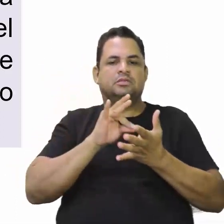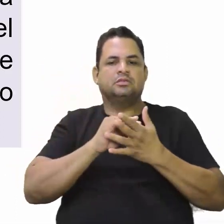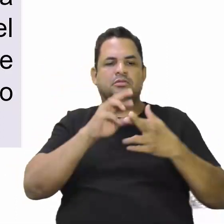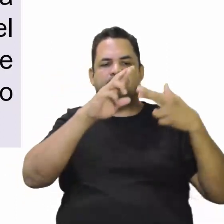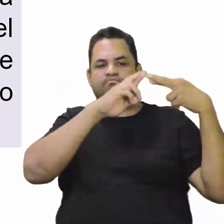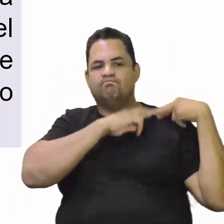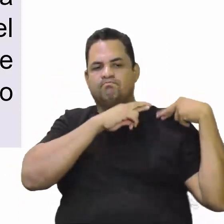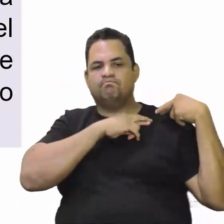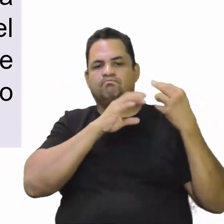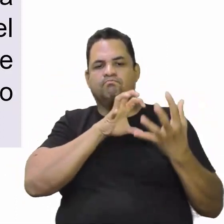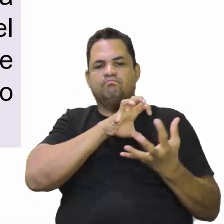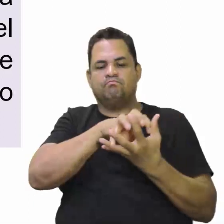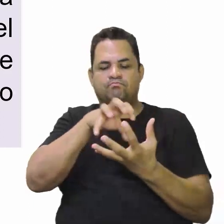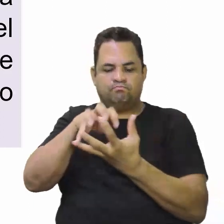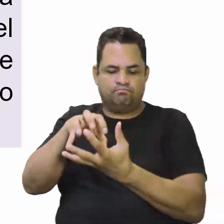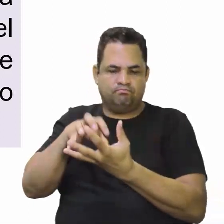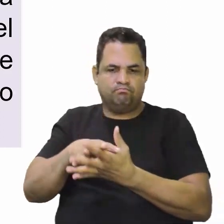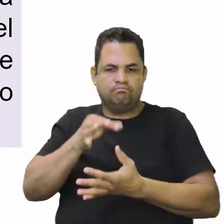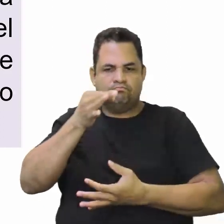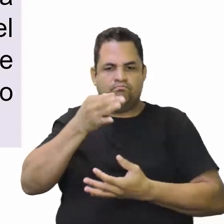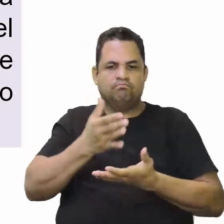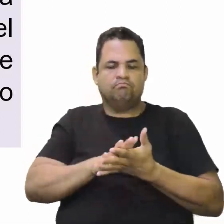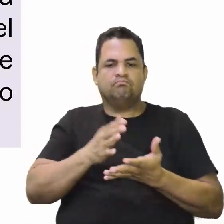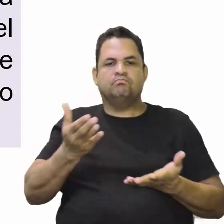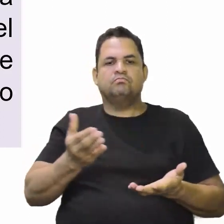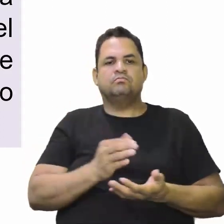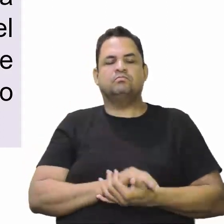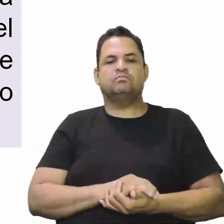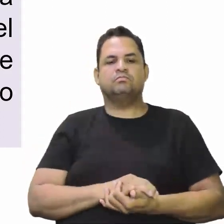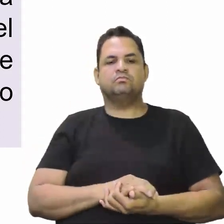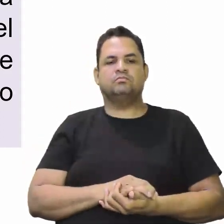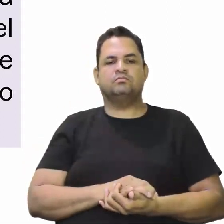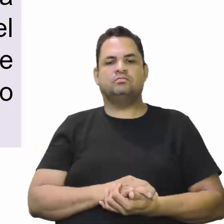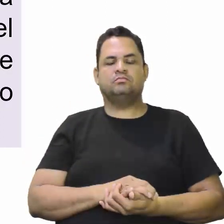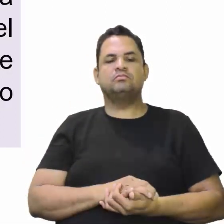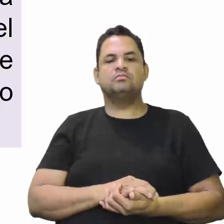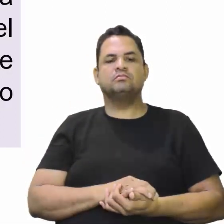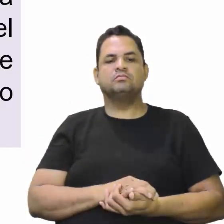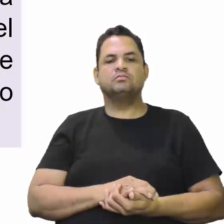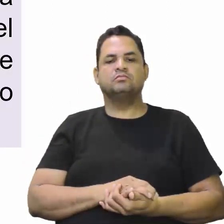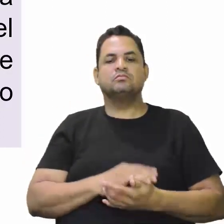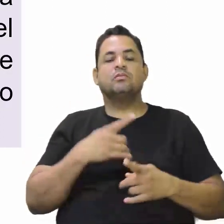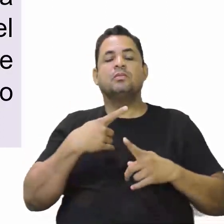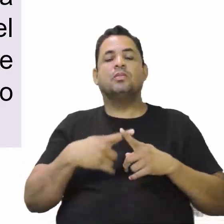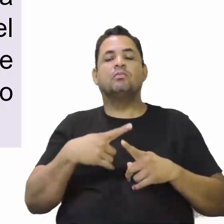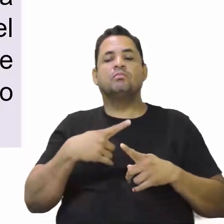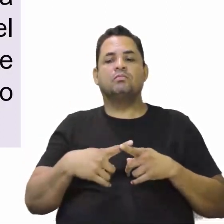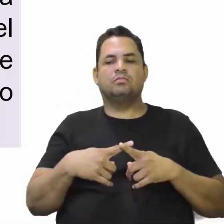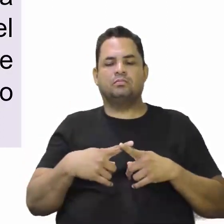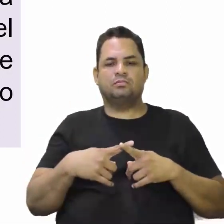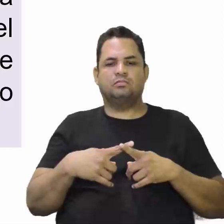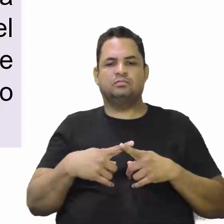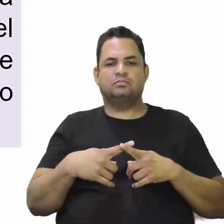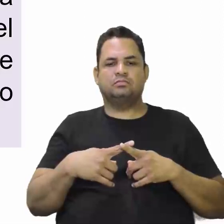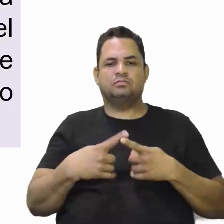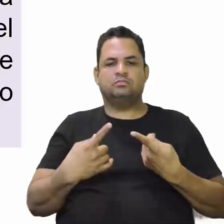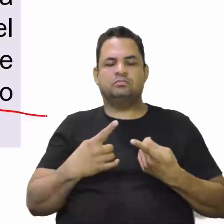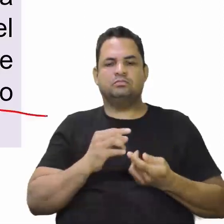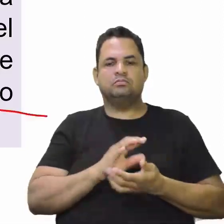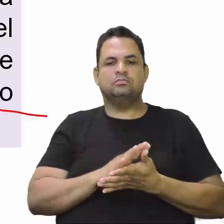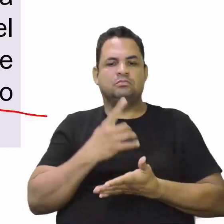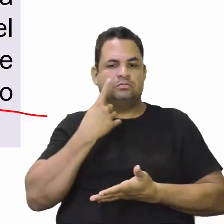responsável pela colonização, a mineração. Por quê? Já haver